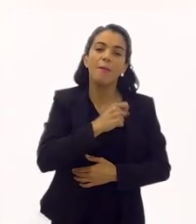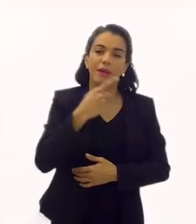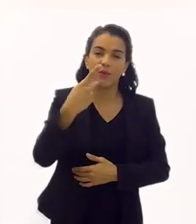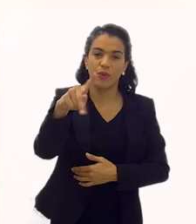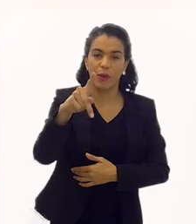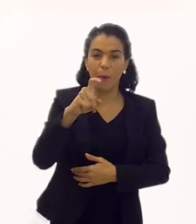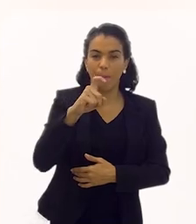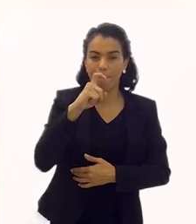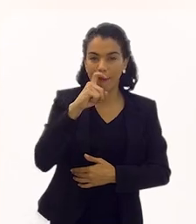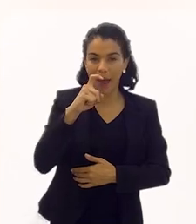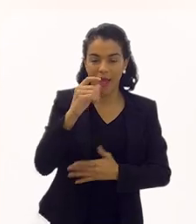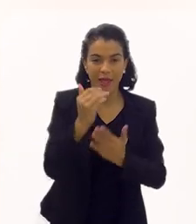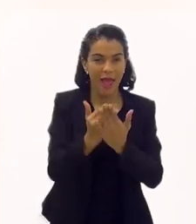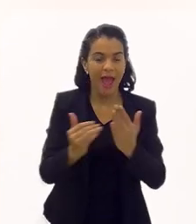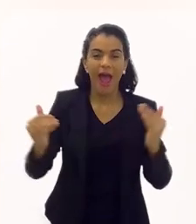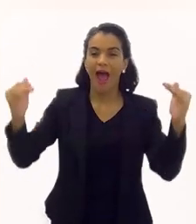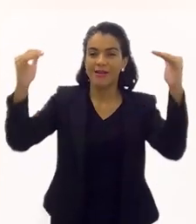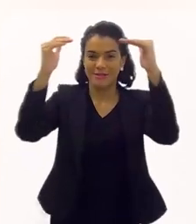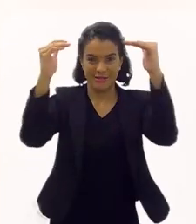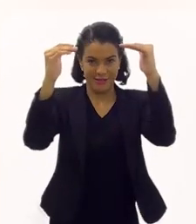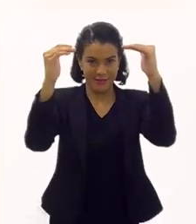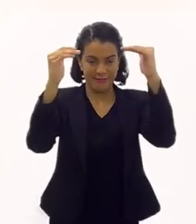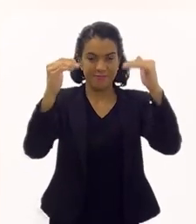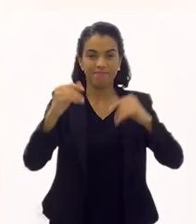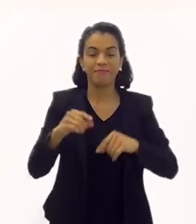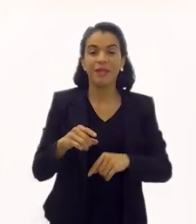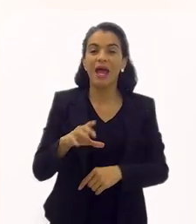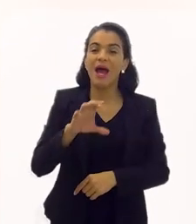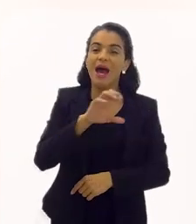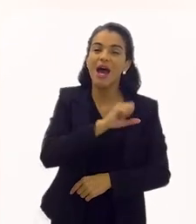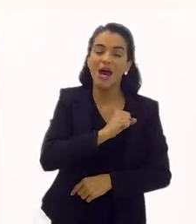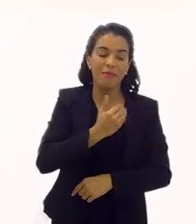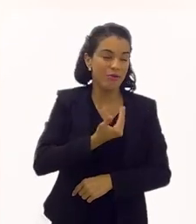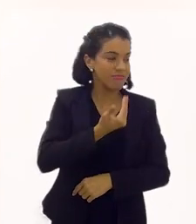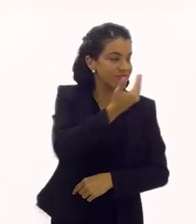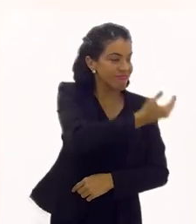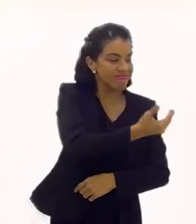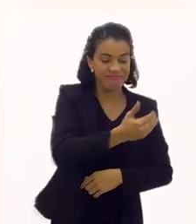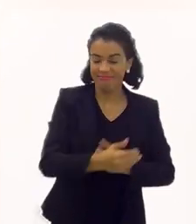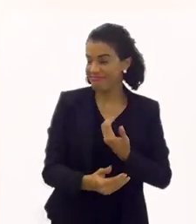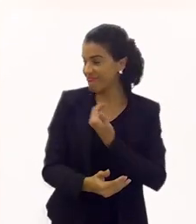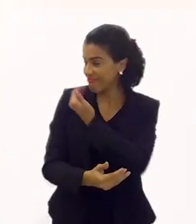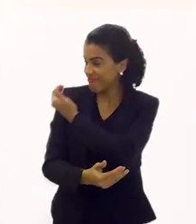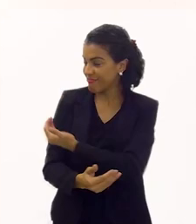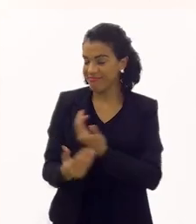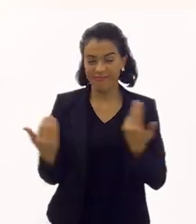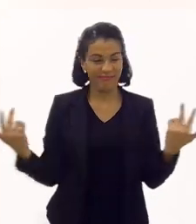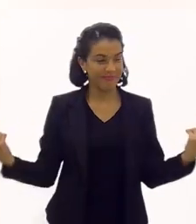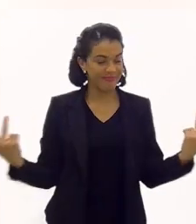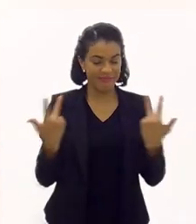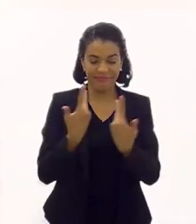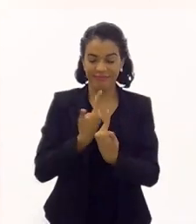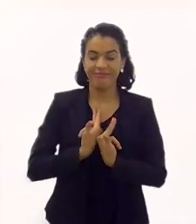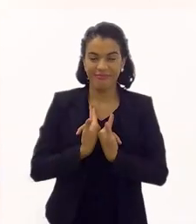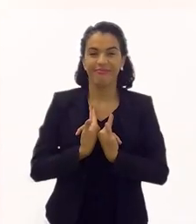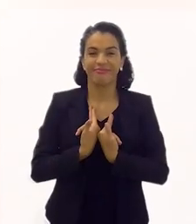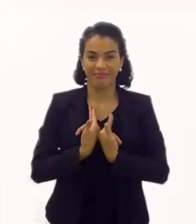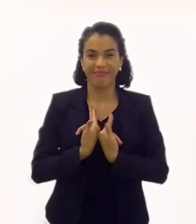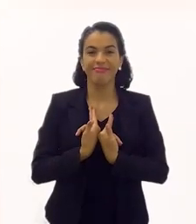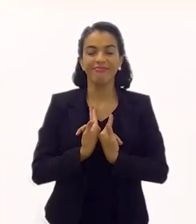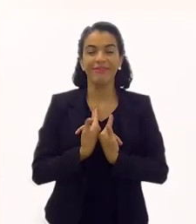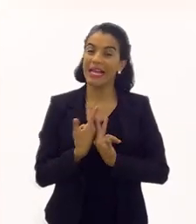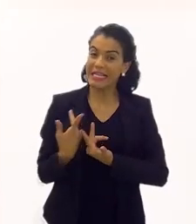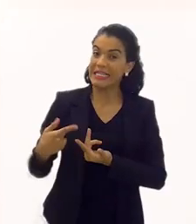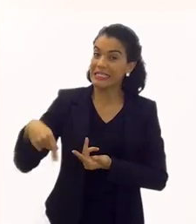Amar teu pai acima de tudo e amar teu próximo, como a ti mesmo. Porque eu acho que isso está